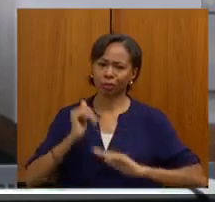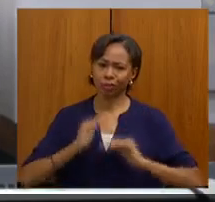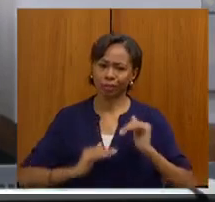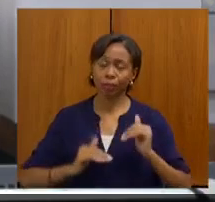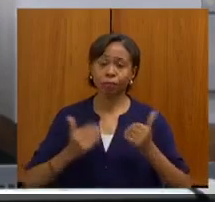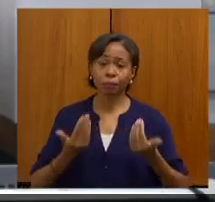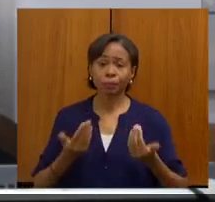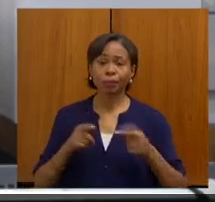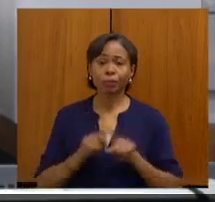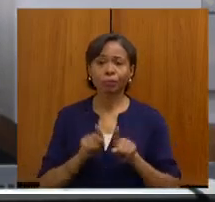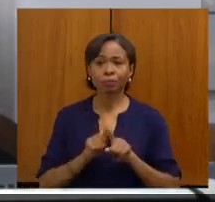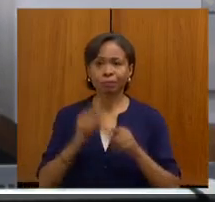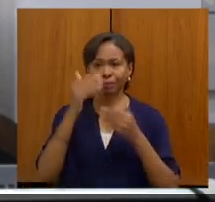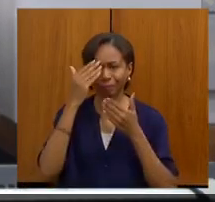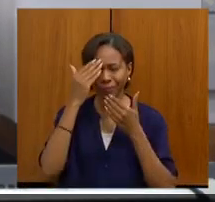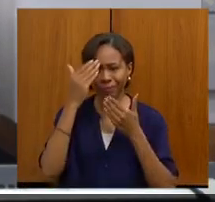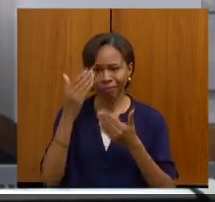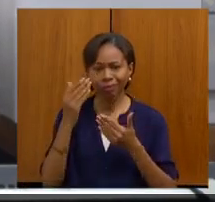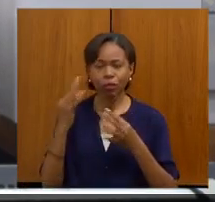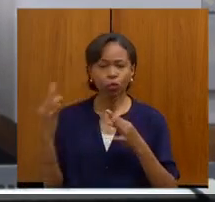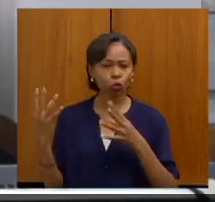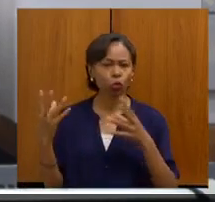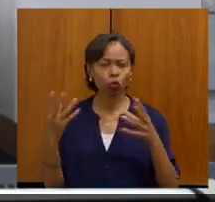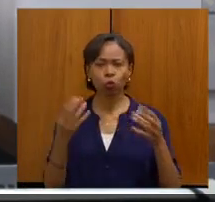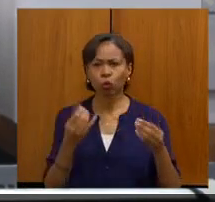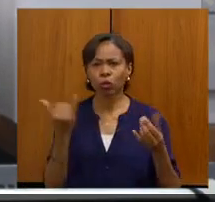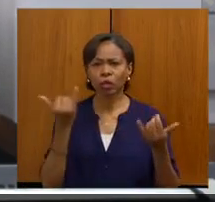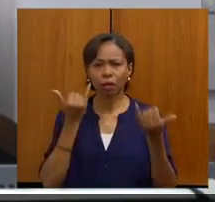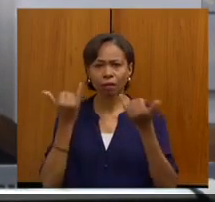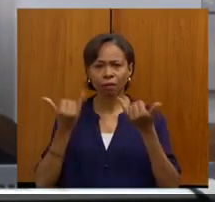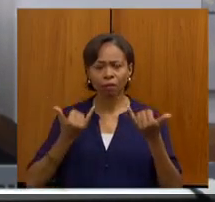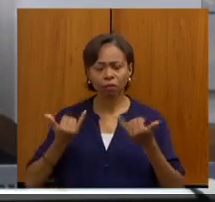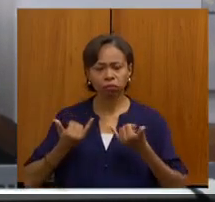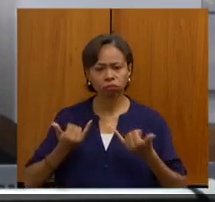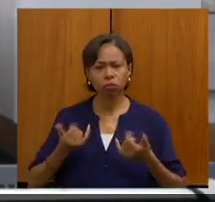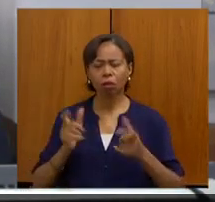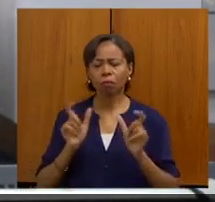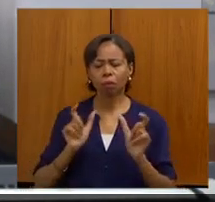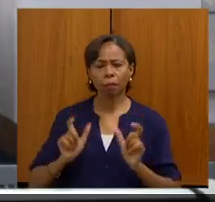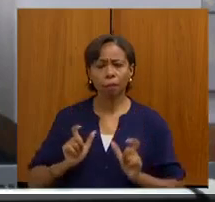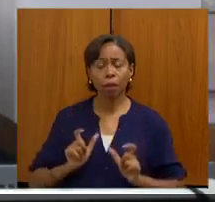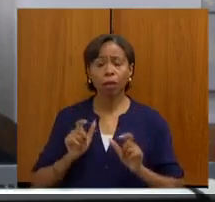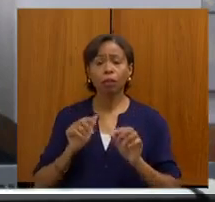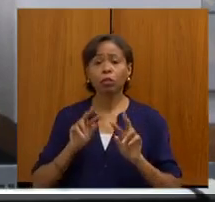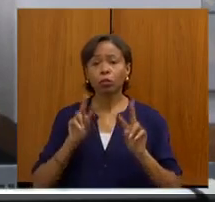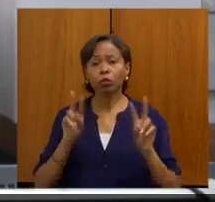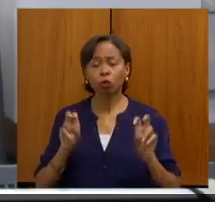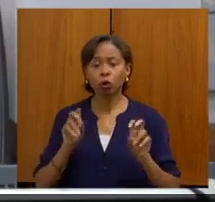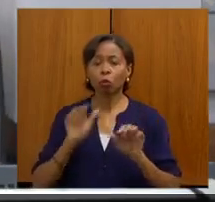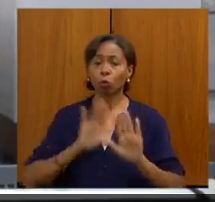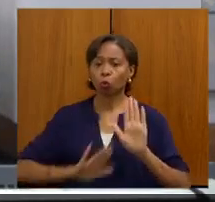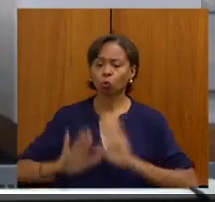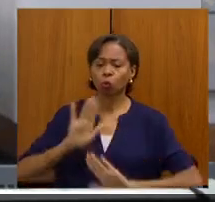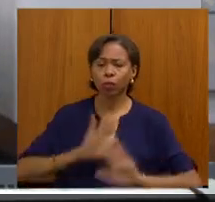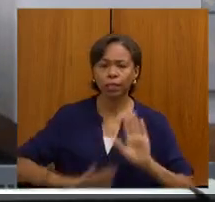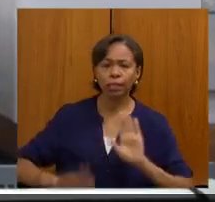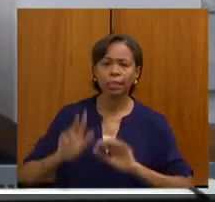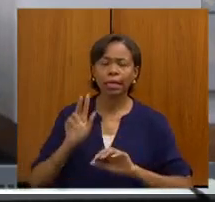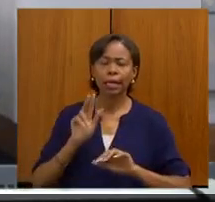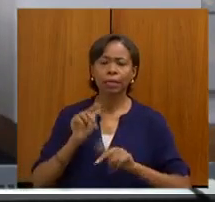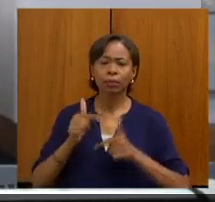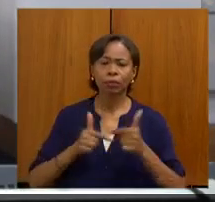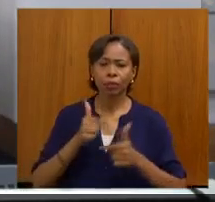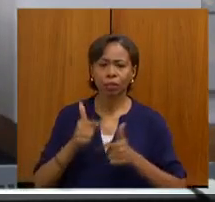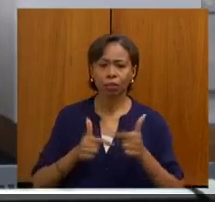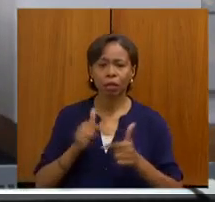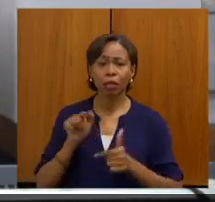já agradecendo as palavras de todos e falando um pouco da atuação nossa em relação à linha de cuidado, que eu vi o Dr. Luciano falando, que é um grande